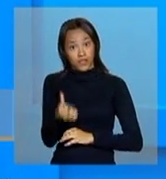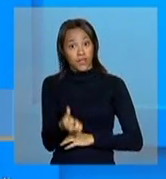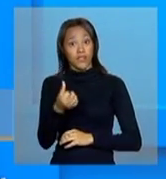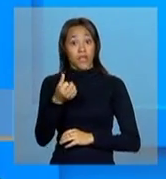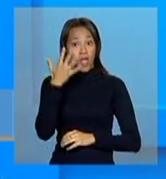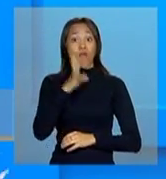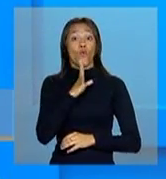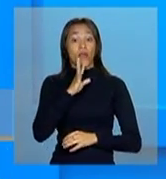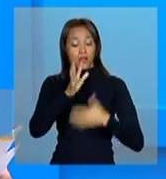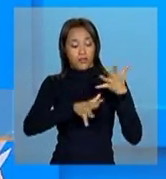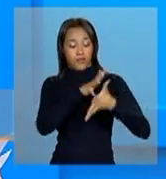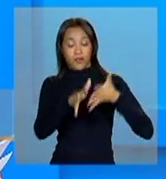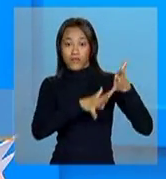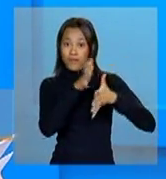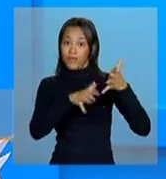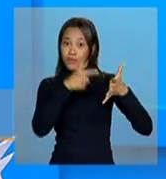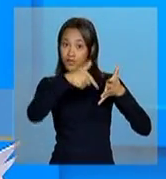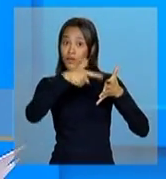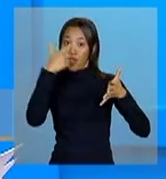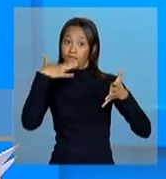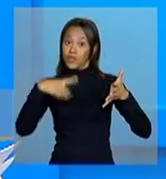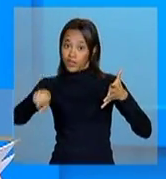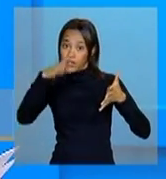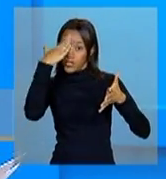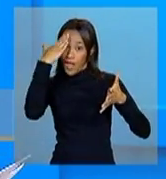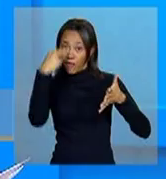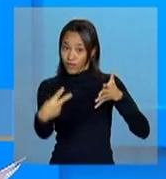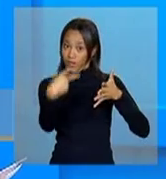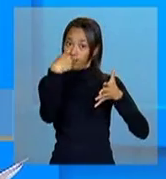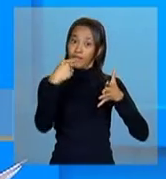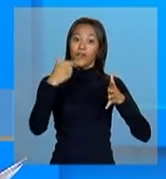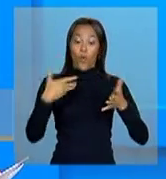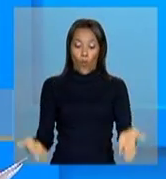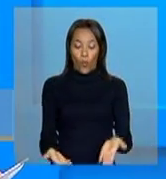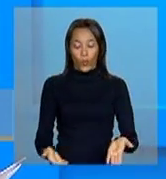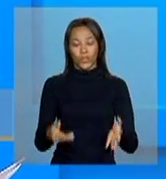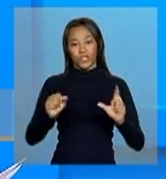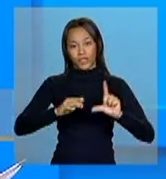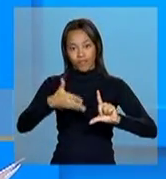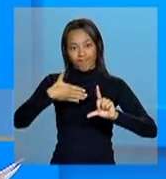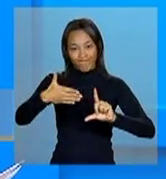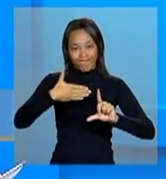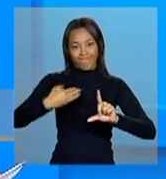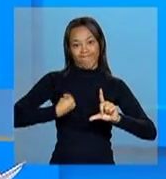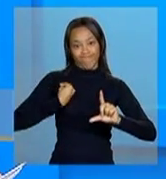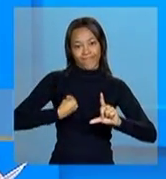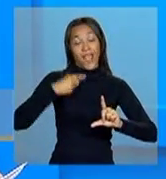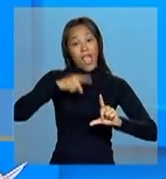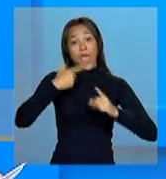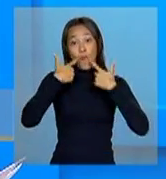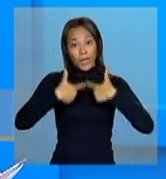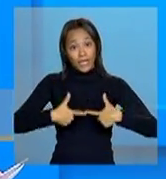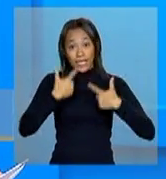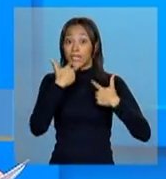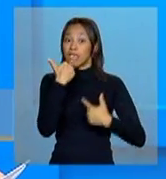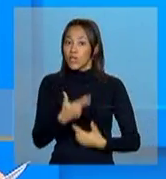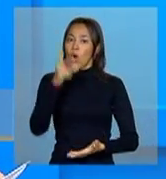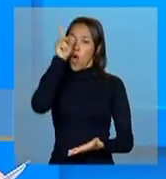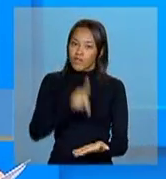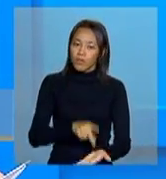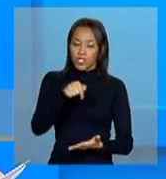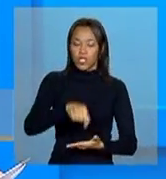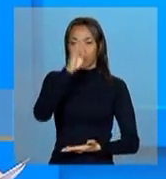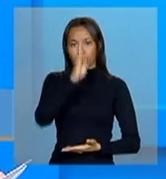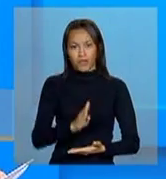libras, que é aquela língua de sinais, que inclusive você acompanha aí na nossa teleconferência, como uma língua reconhecida oficialmente no